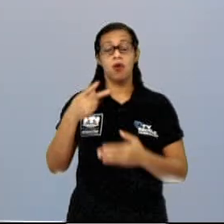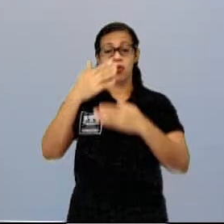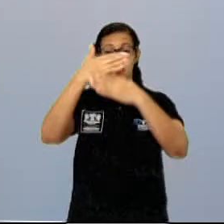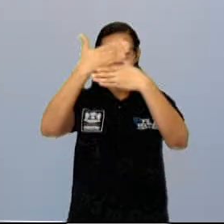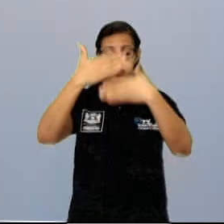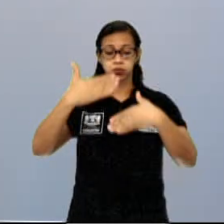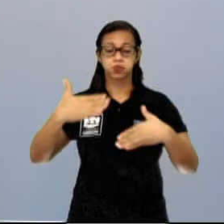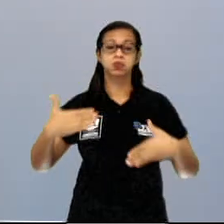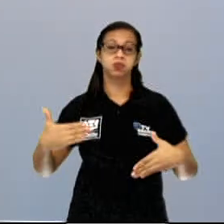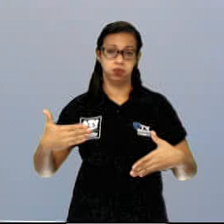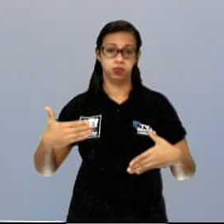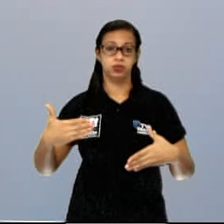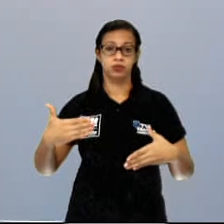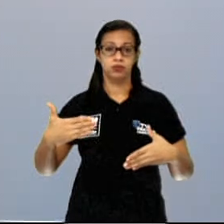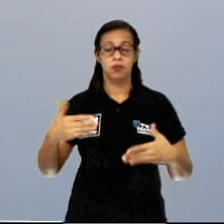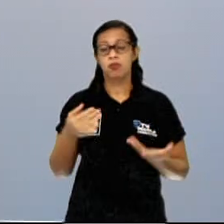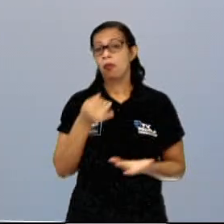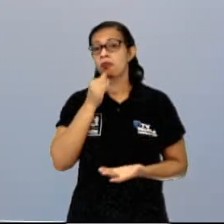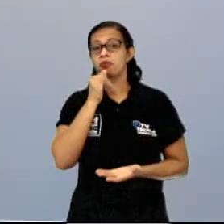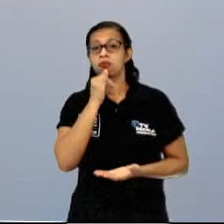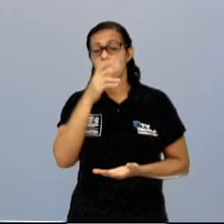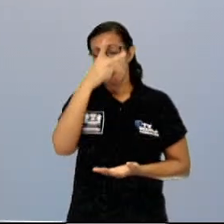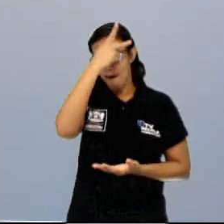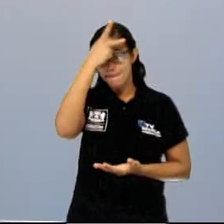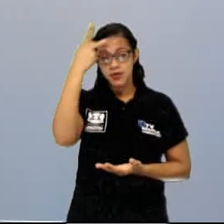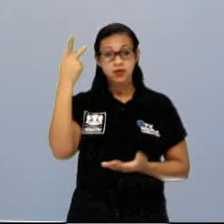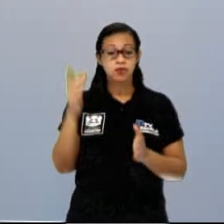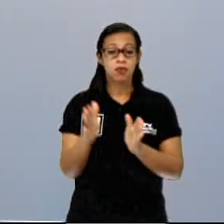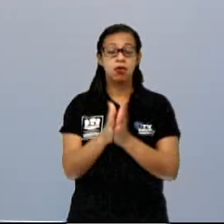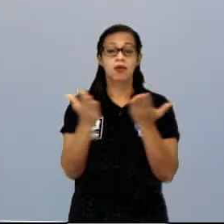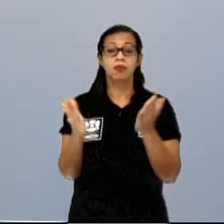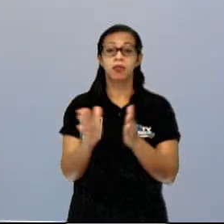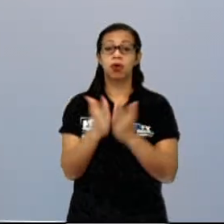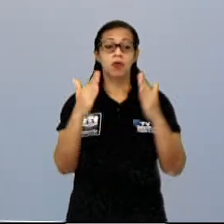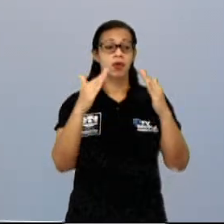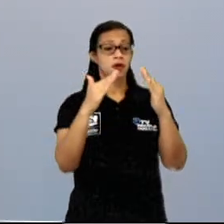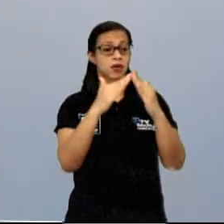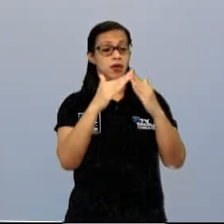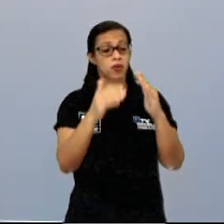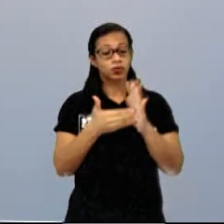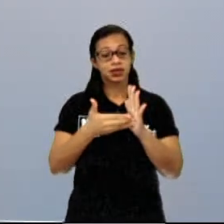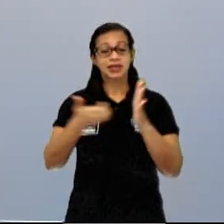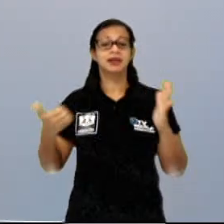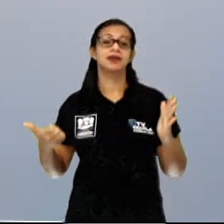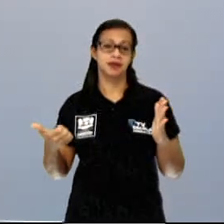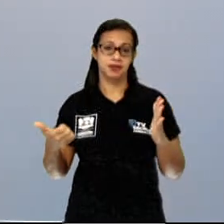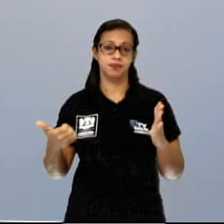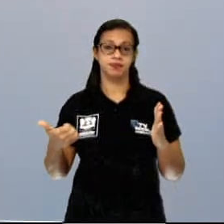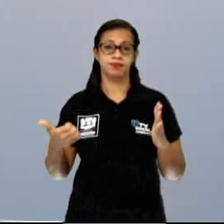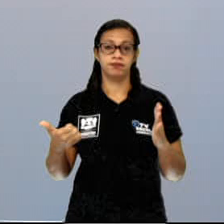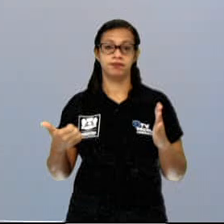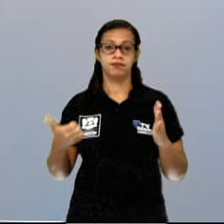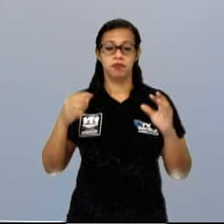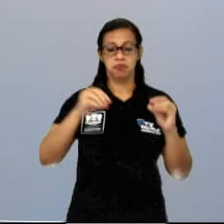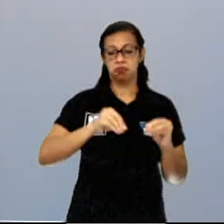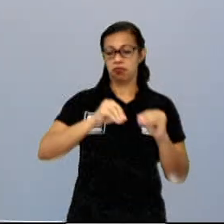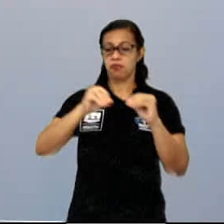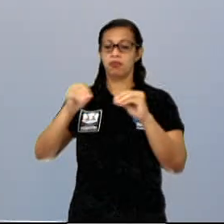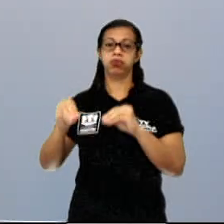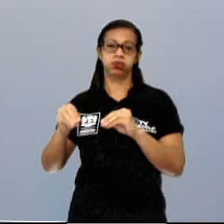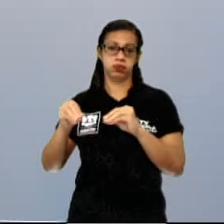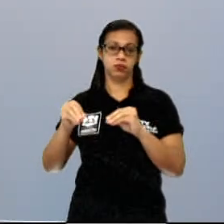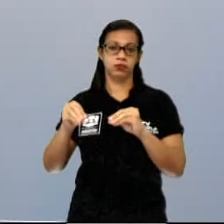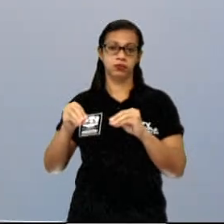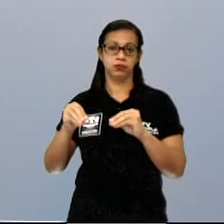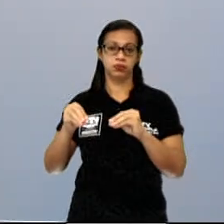as pessoas mais pobres, a população mais vulnerável de suas casas. Então, Pereira Passos vai promover uma série de demolições